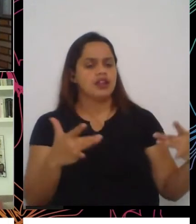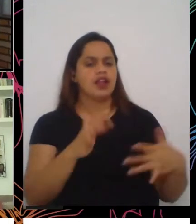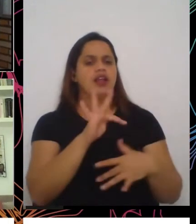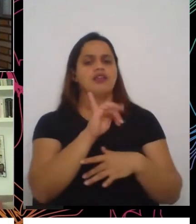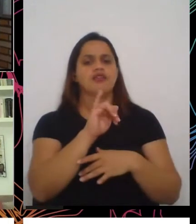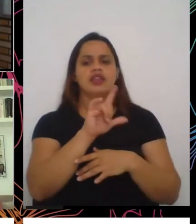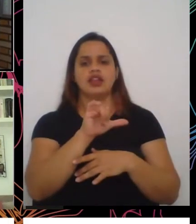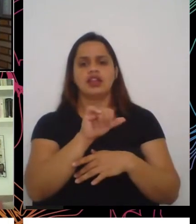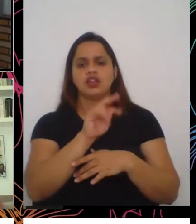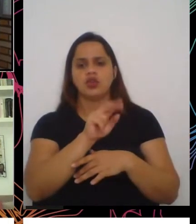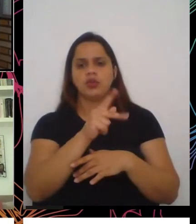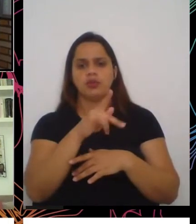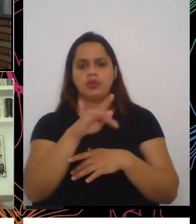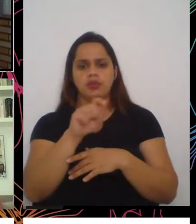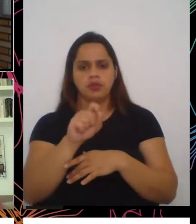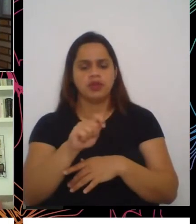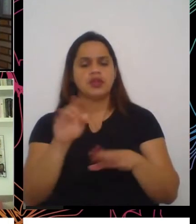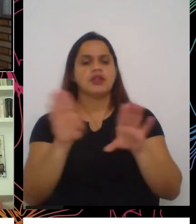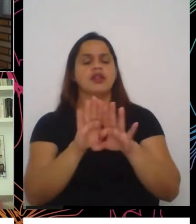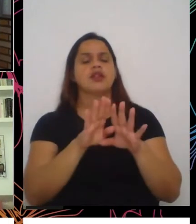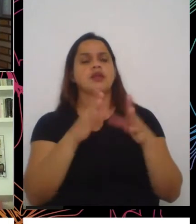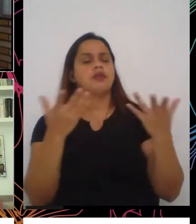mais que as empresas podem fazer?